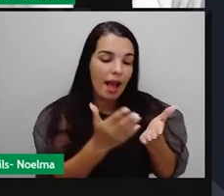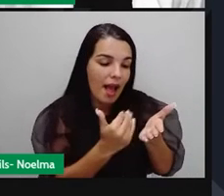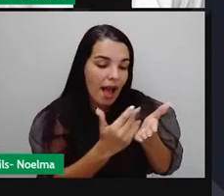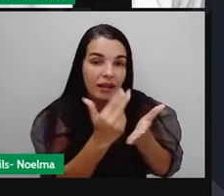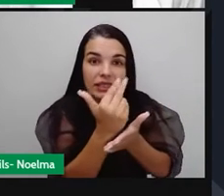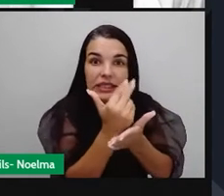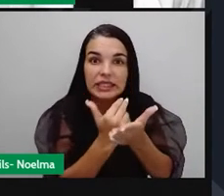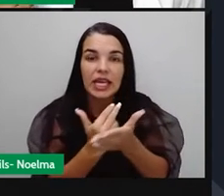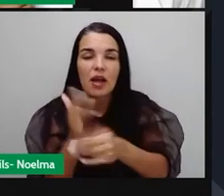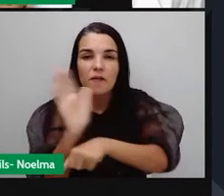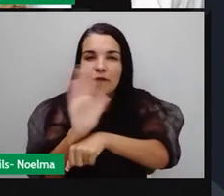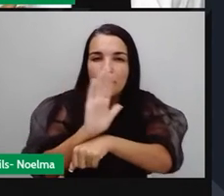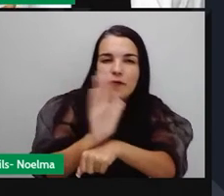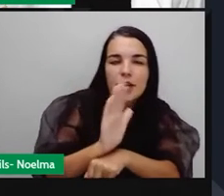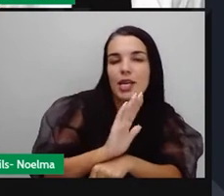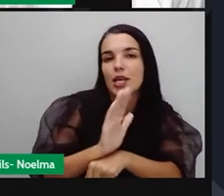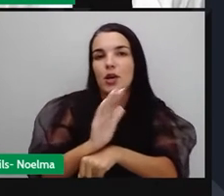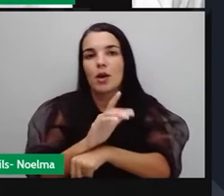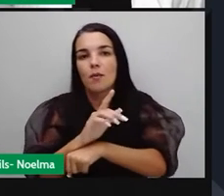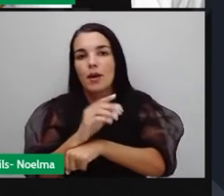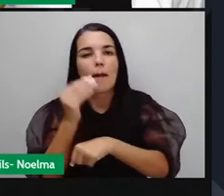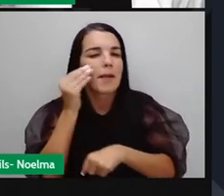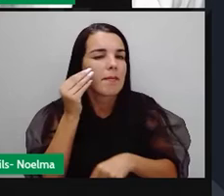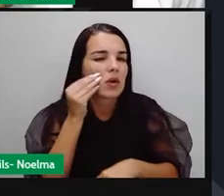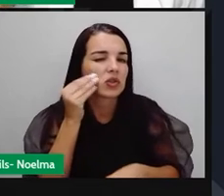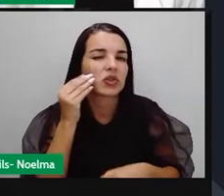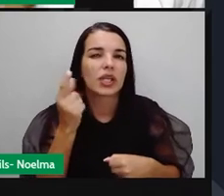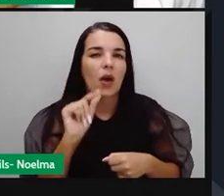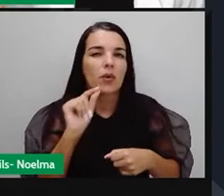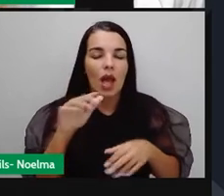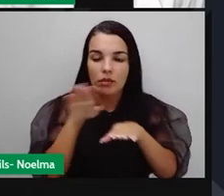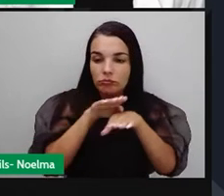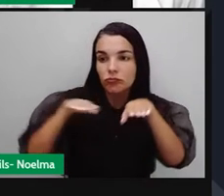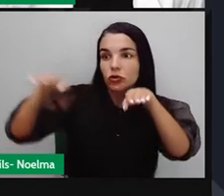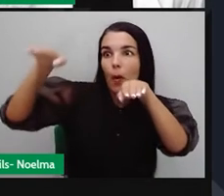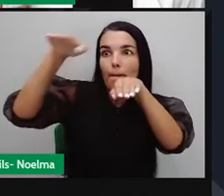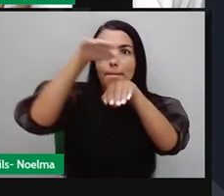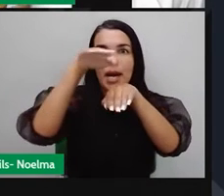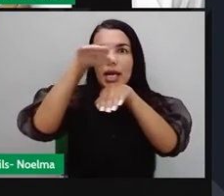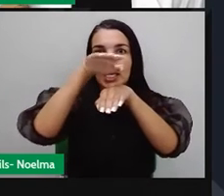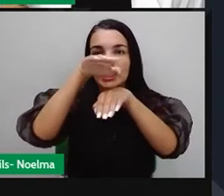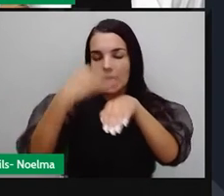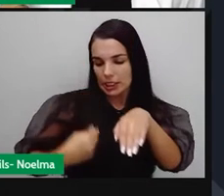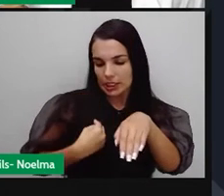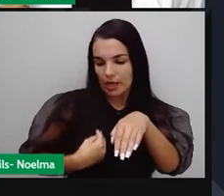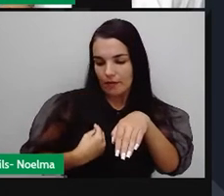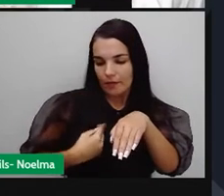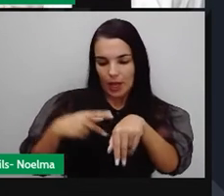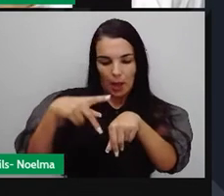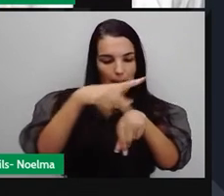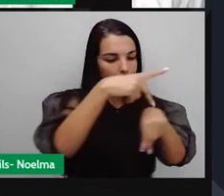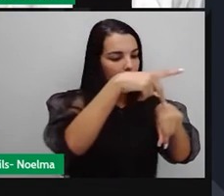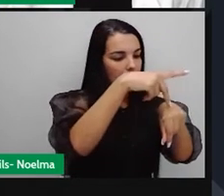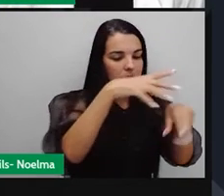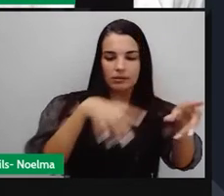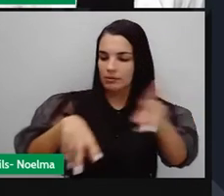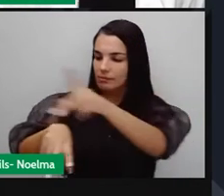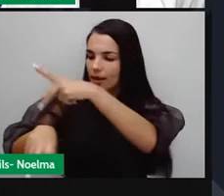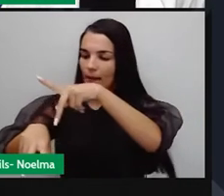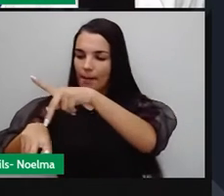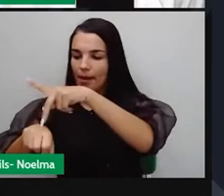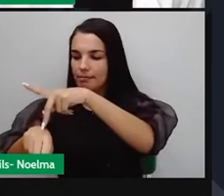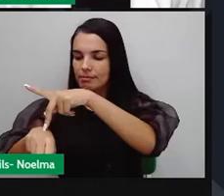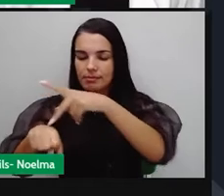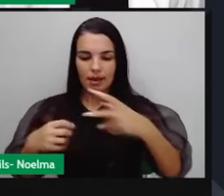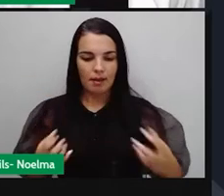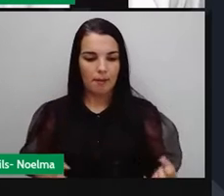filmes são feitos para demonstrar a superioridade da vida, do estilo de vida, tanto